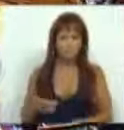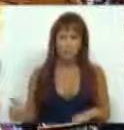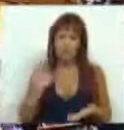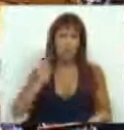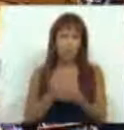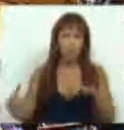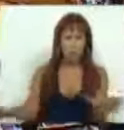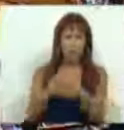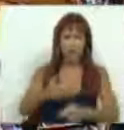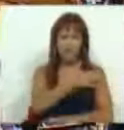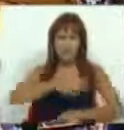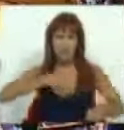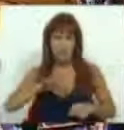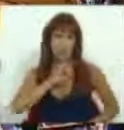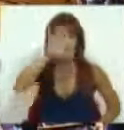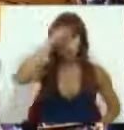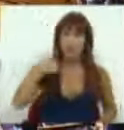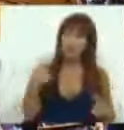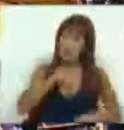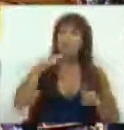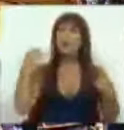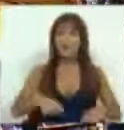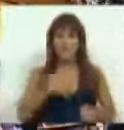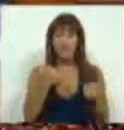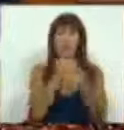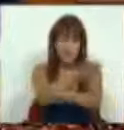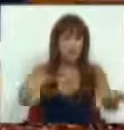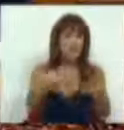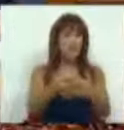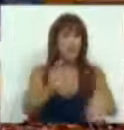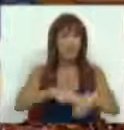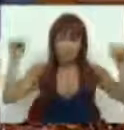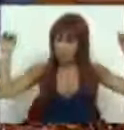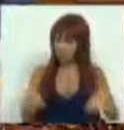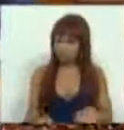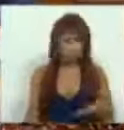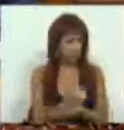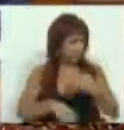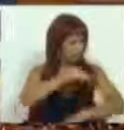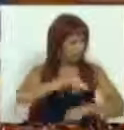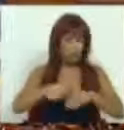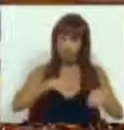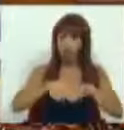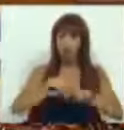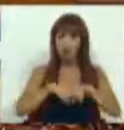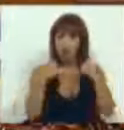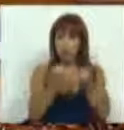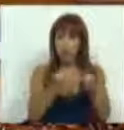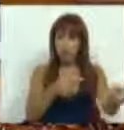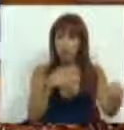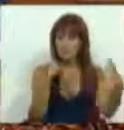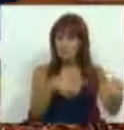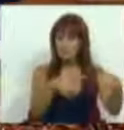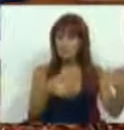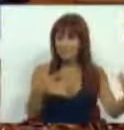Na última Comissão de Saúde, o Sr. Ministro teve a oportunidade de nos informar que face às quebras de receitas dos jogos sociais, estavam